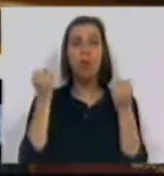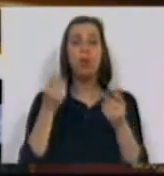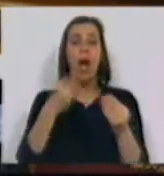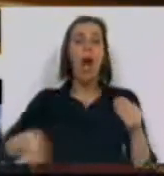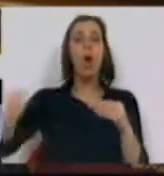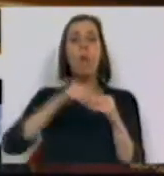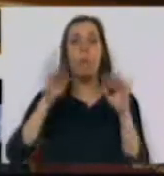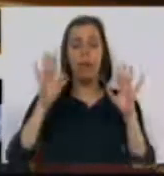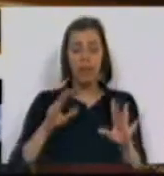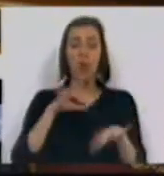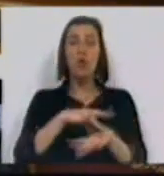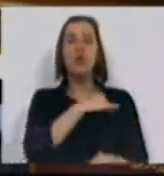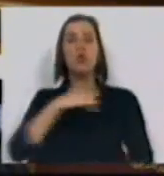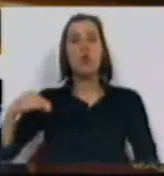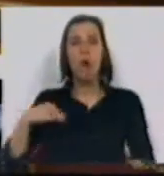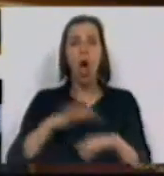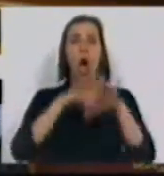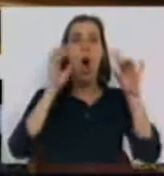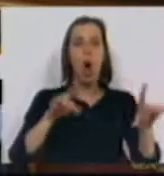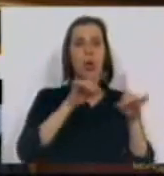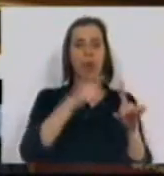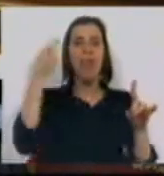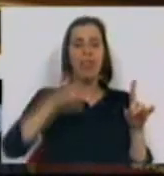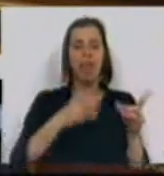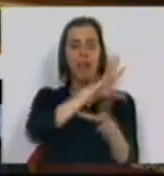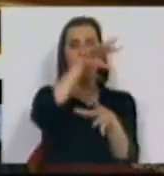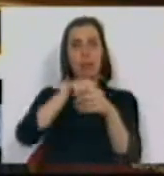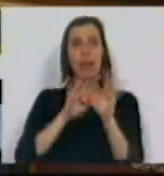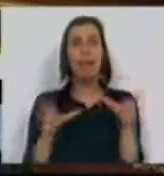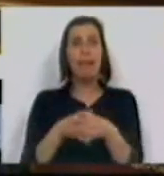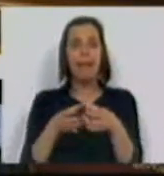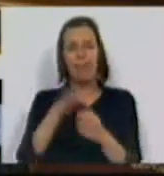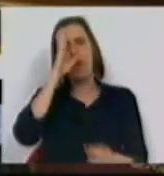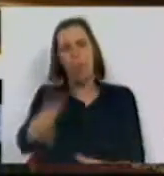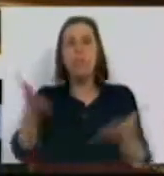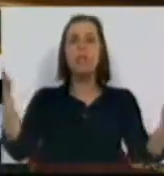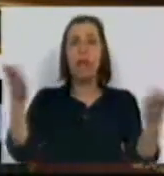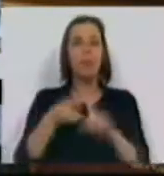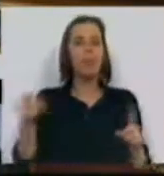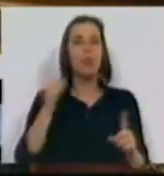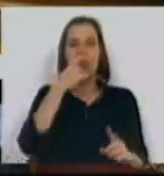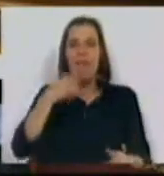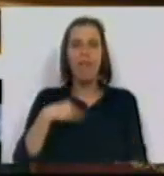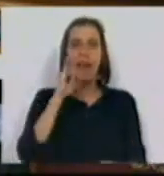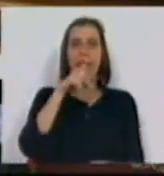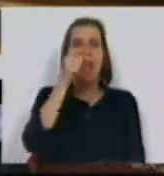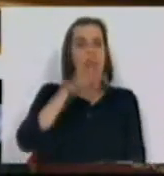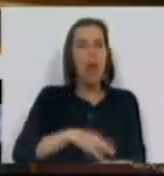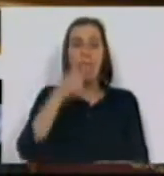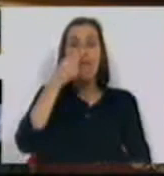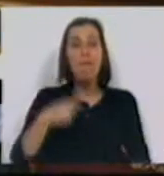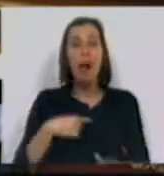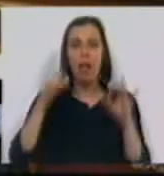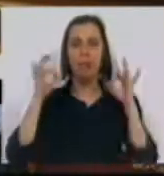compensar os médicos que estão nos hospitais e que devem integrar as equipas. Como muito bem sabe, não é uma falha do INEM, é uma